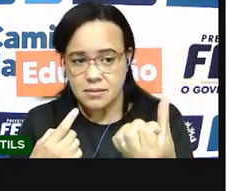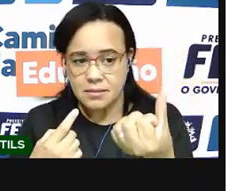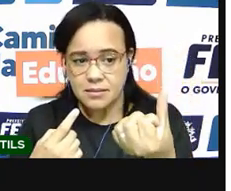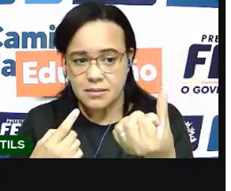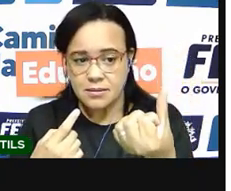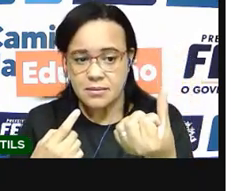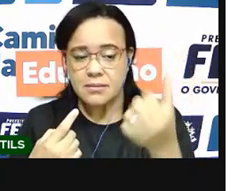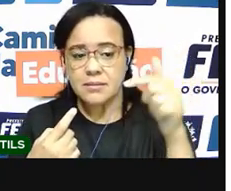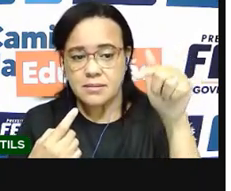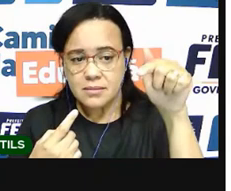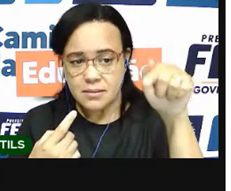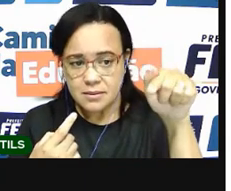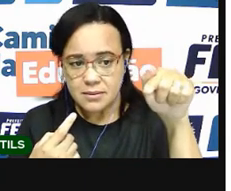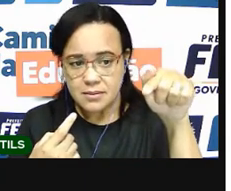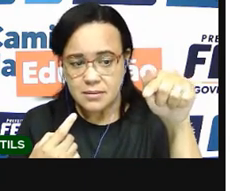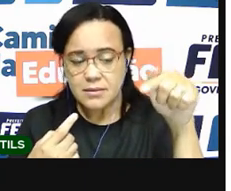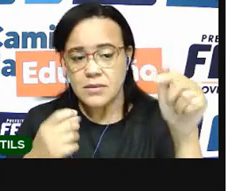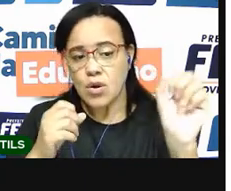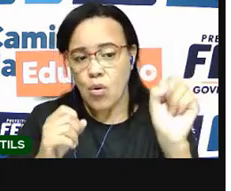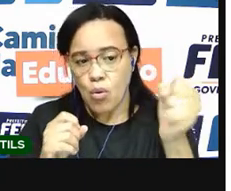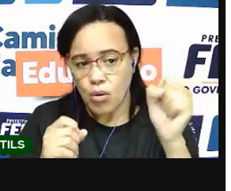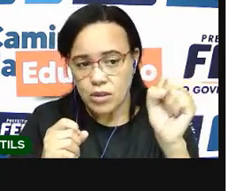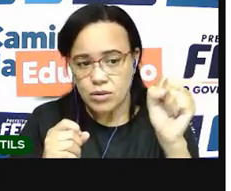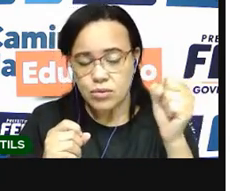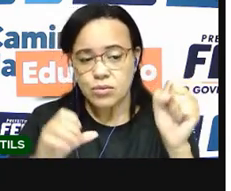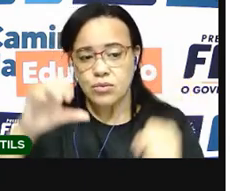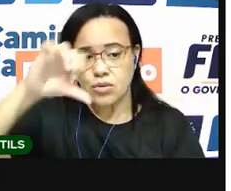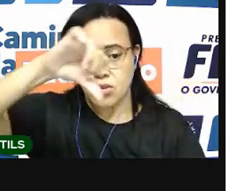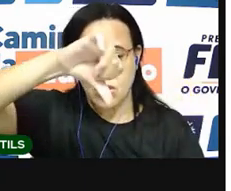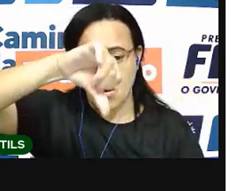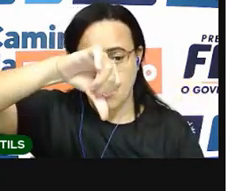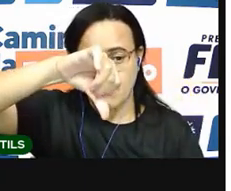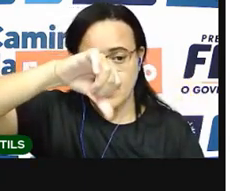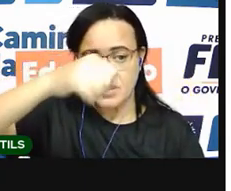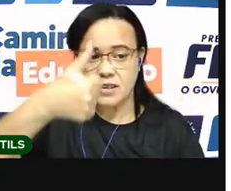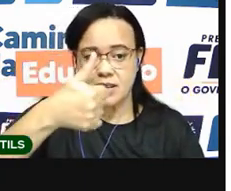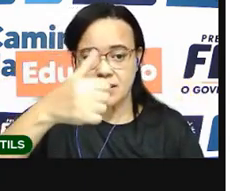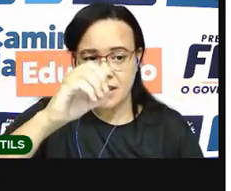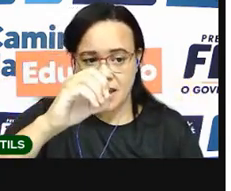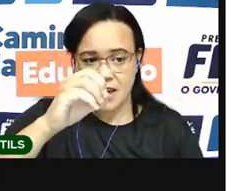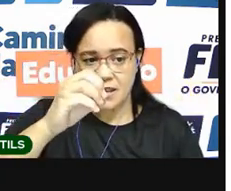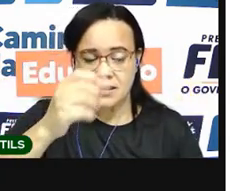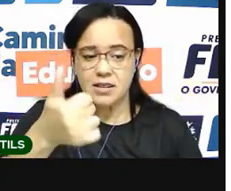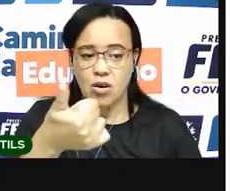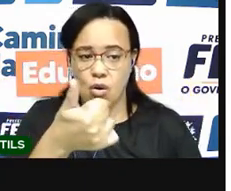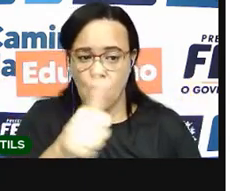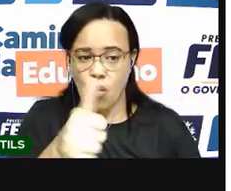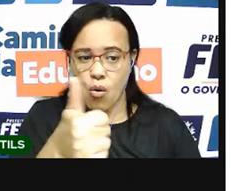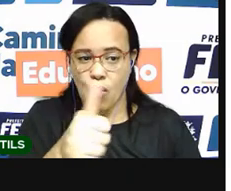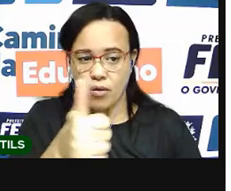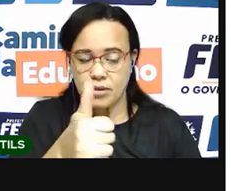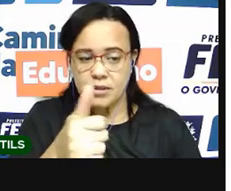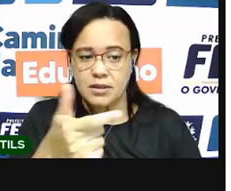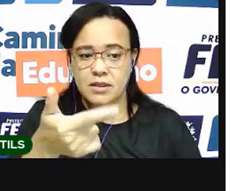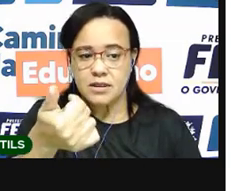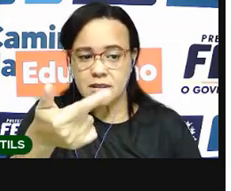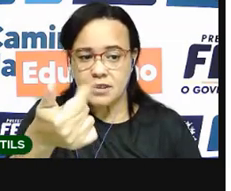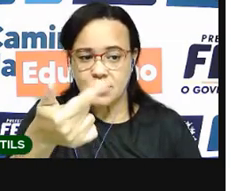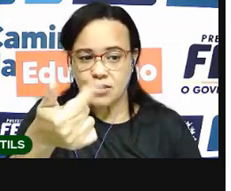seis, sete, oito, nove, dez, onze,